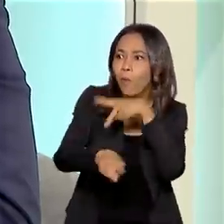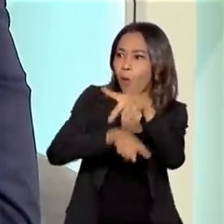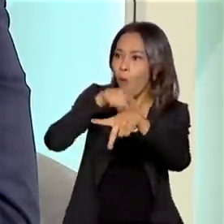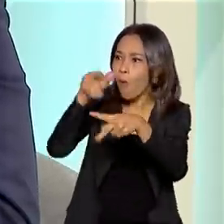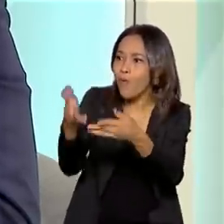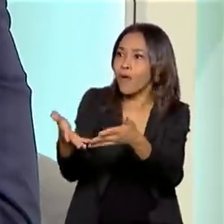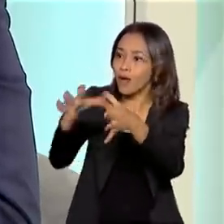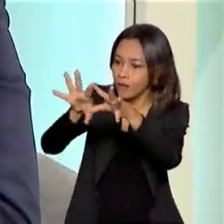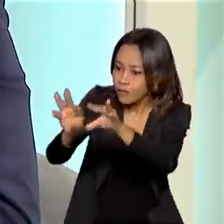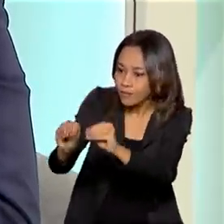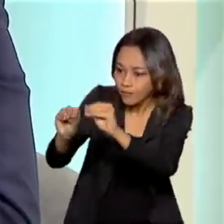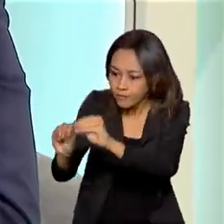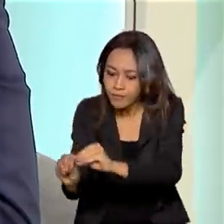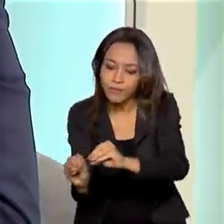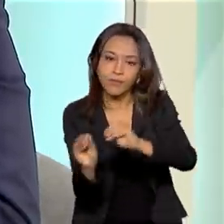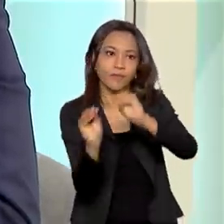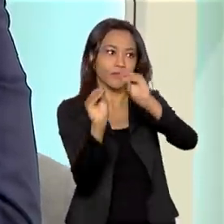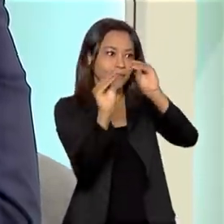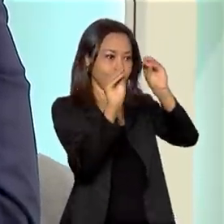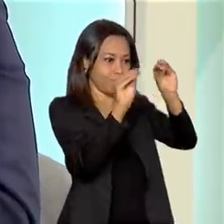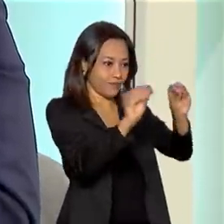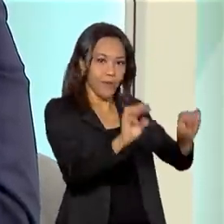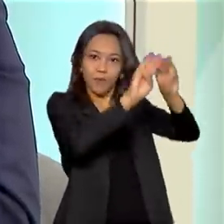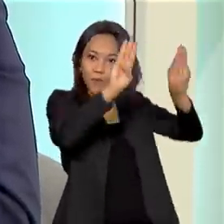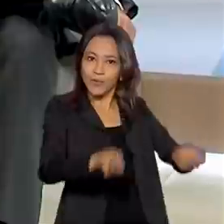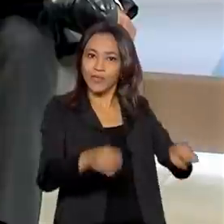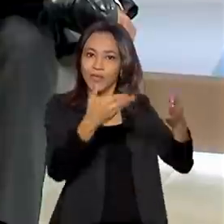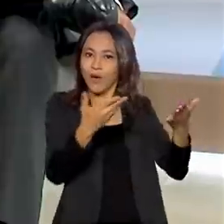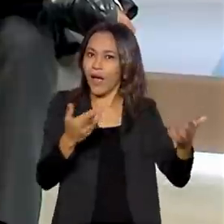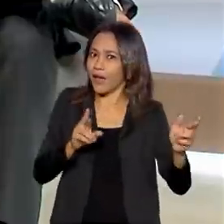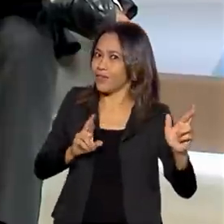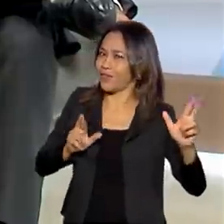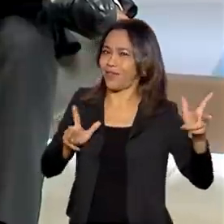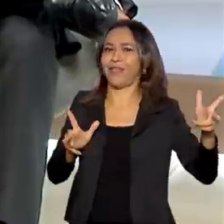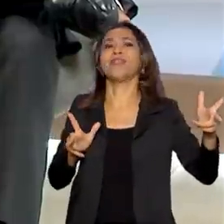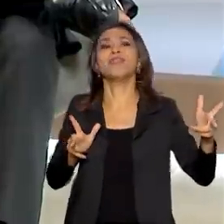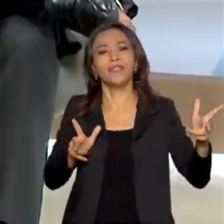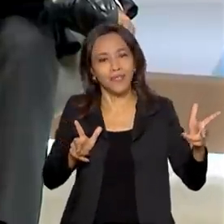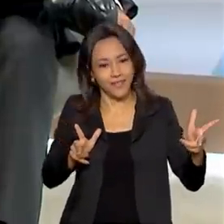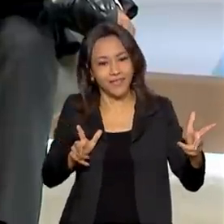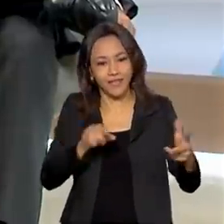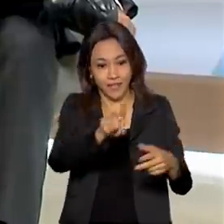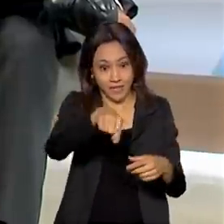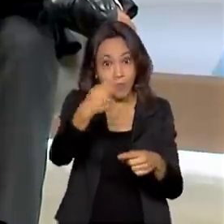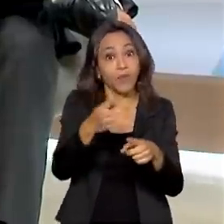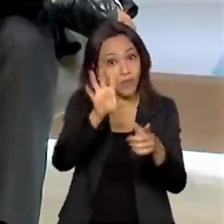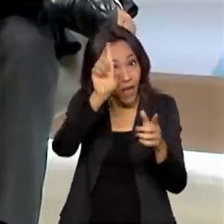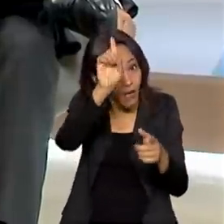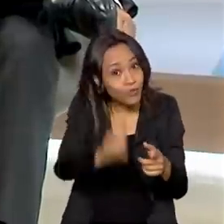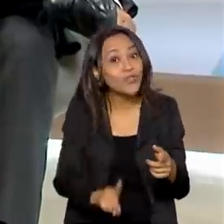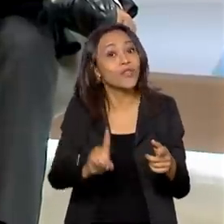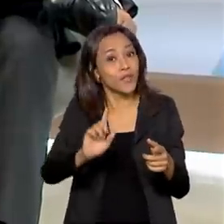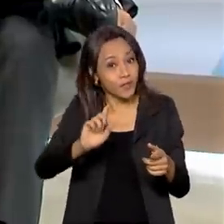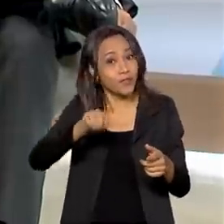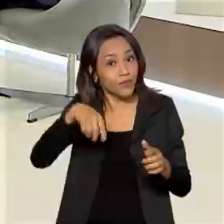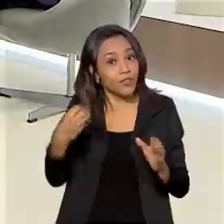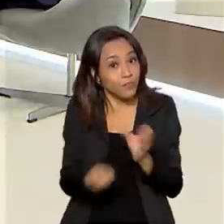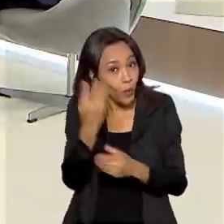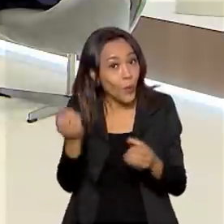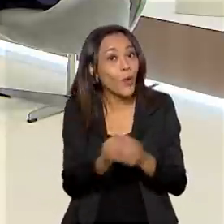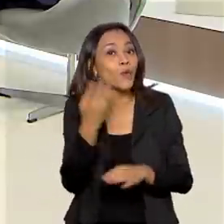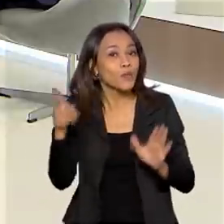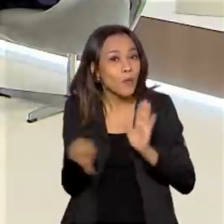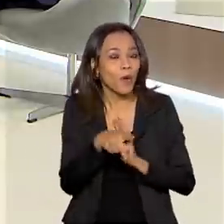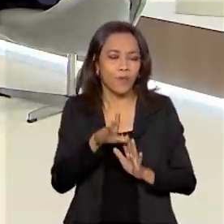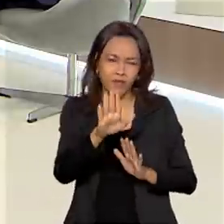natural que ele tenha outra relação com a sociedade. E dentro dessa relação, a gente vai chegar nos direitos autorais. Então, Paulo,